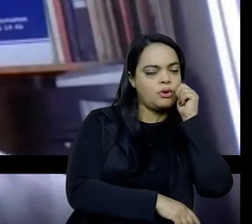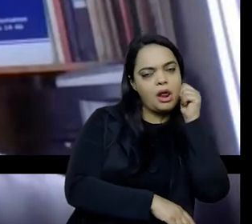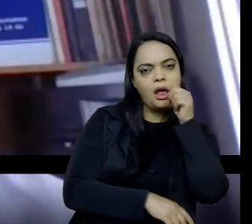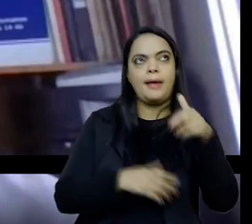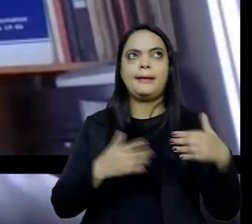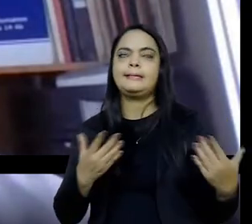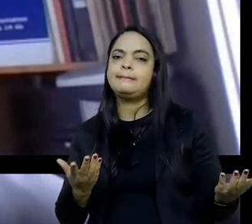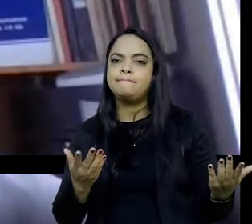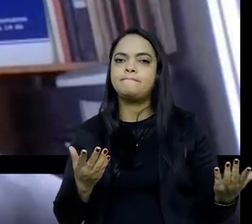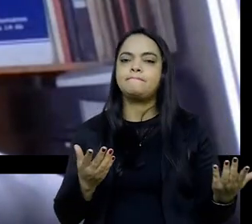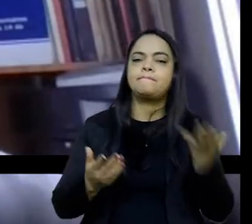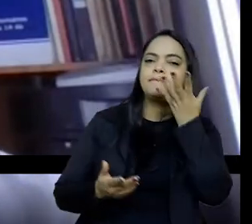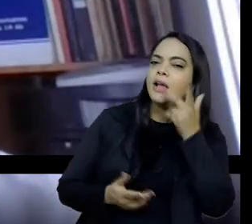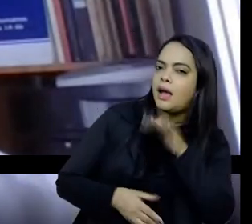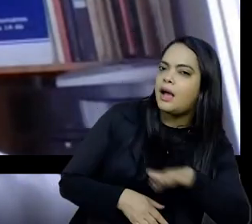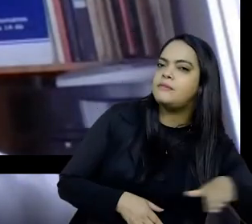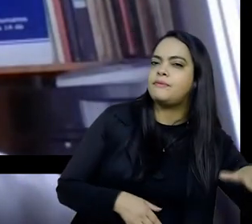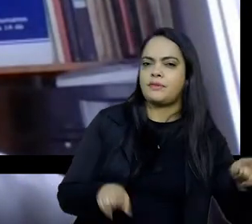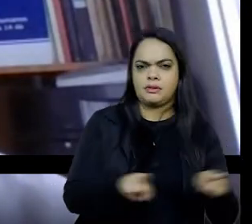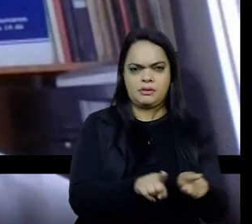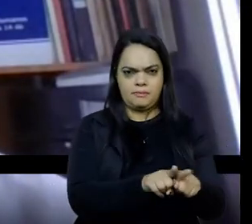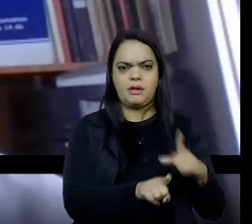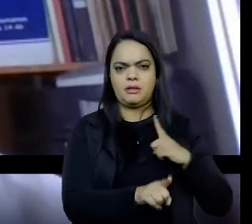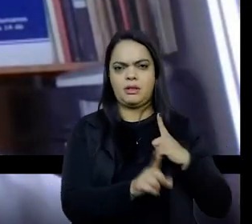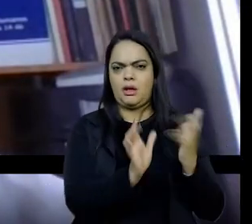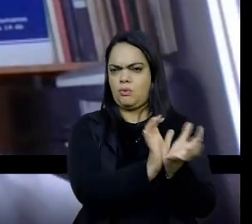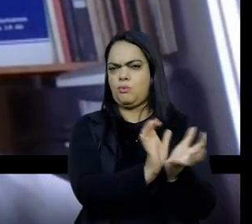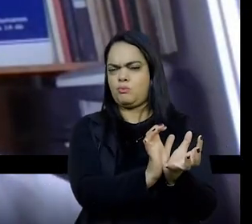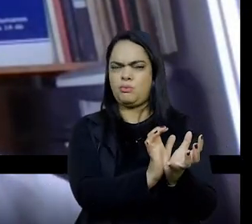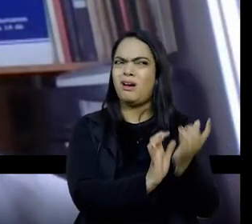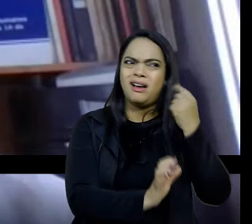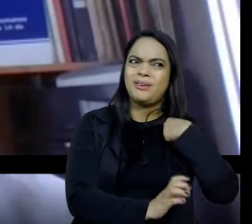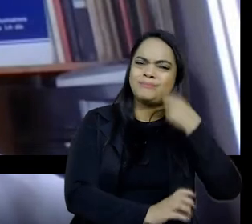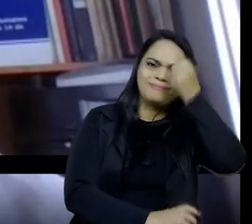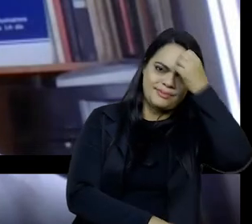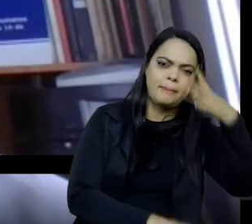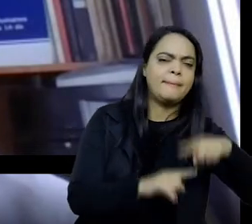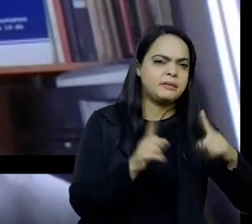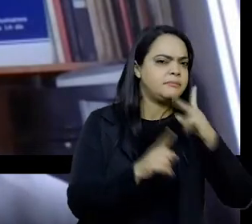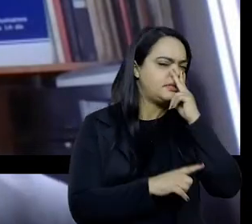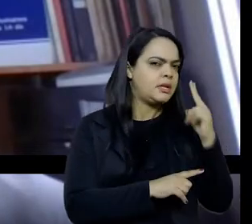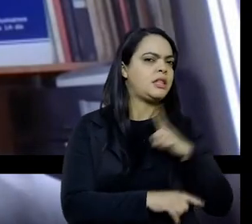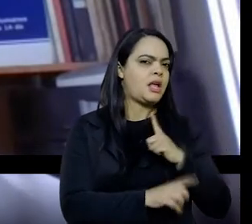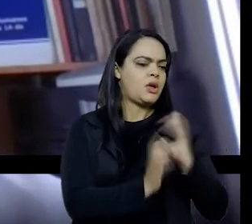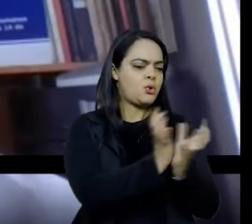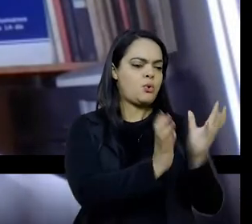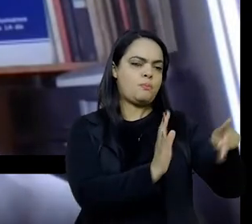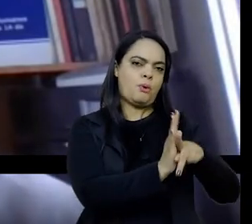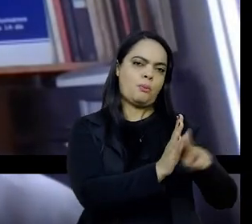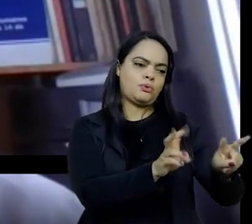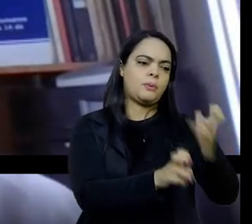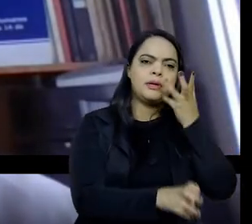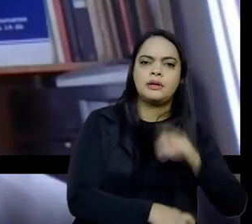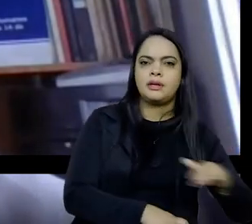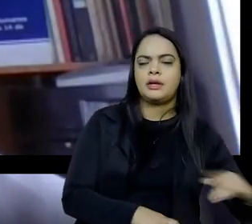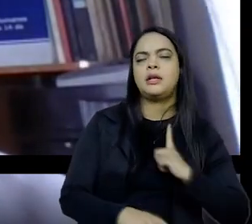a infância, acho que se criou um grupo agora, não lembro, de cabeça, mas temos a questão dos trabalhadores do campo e